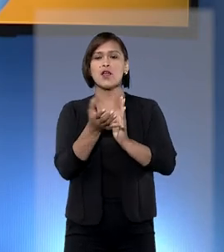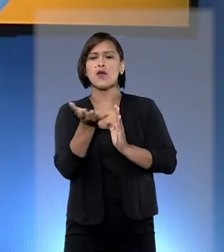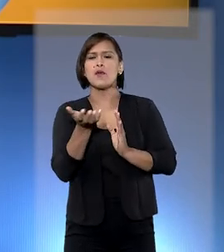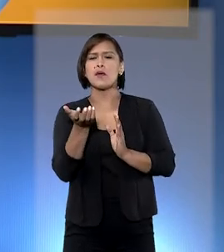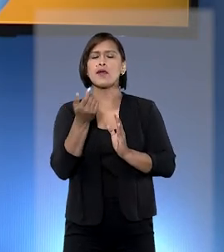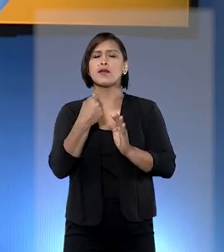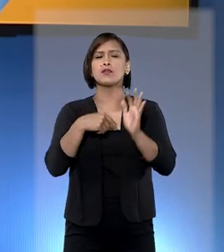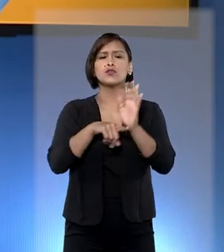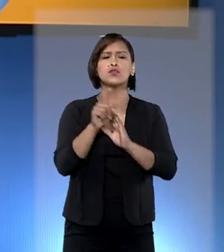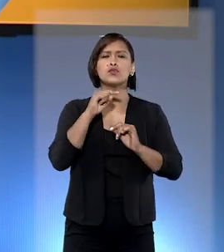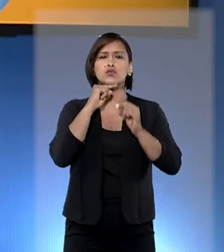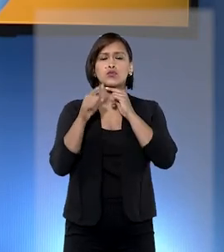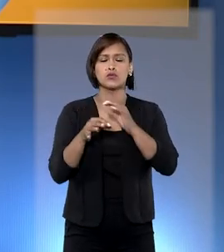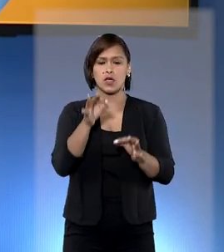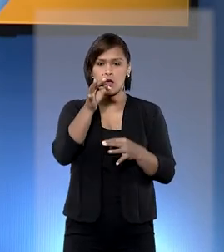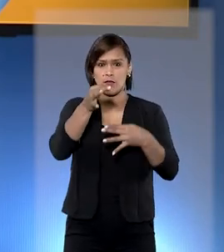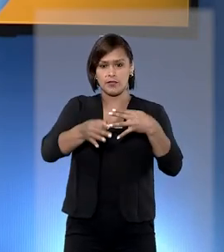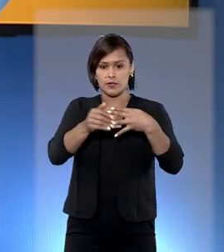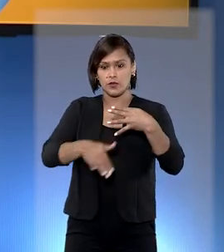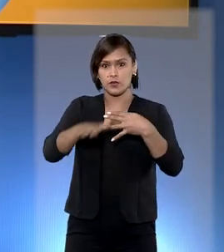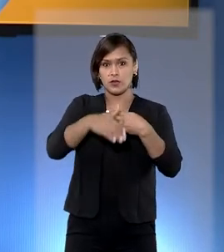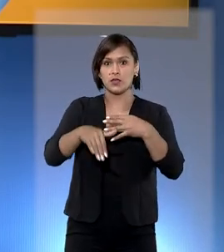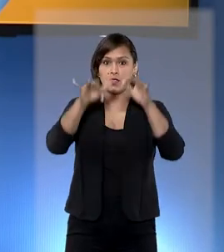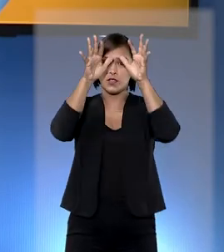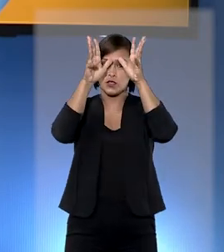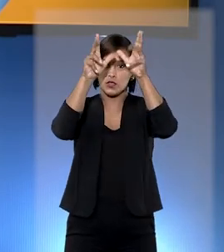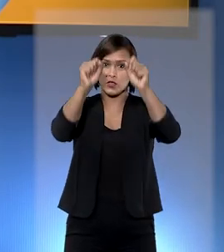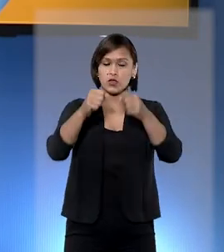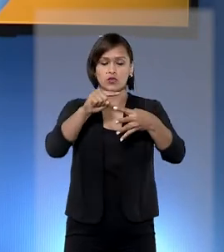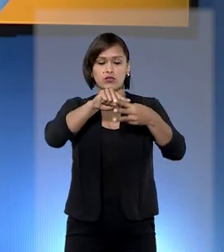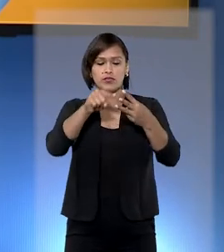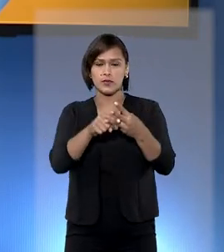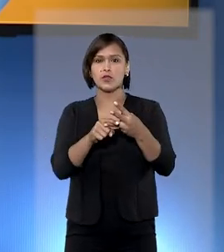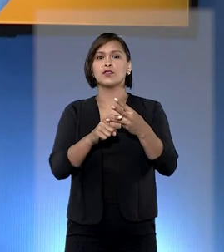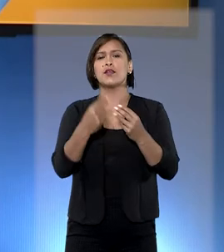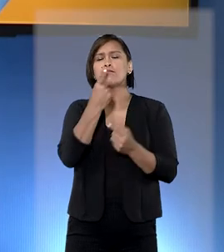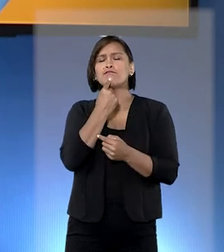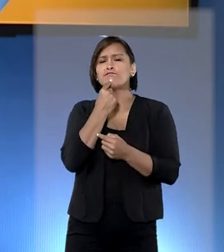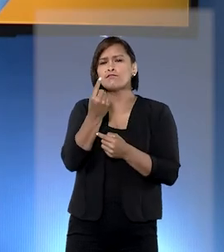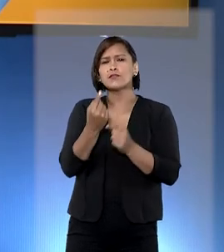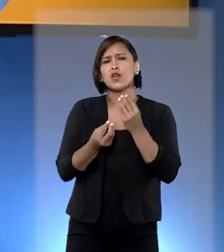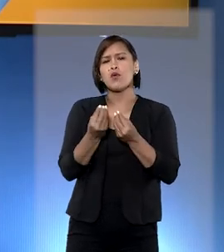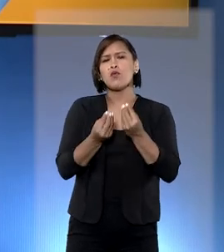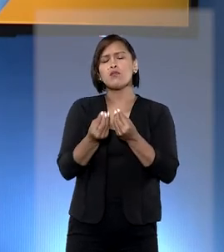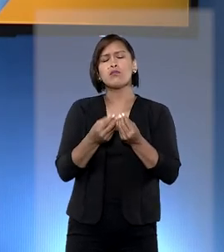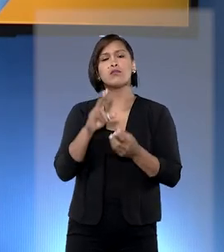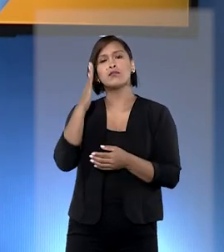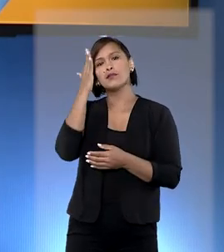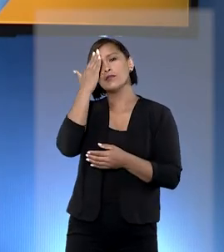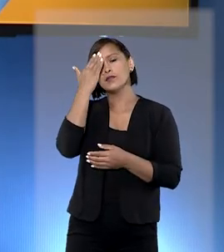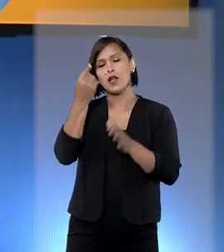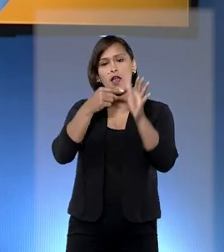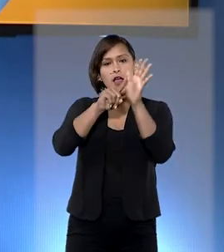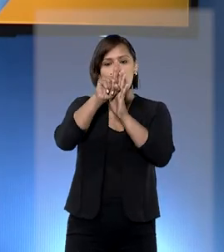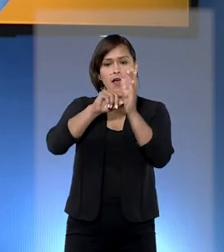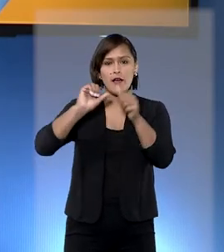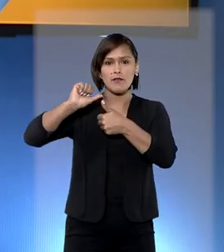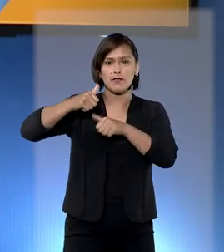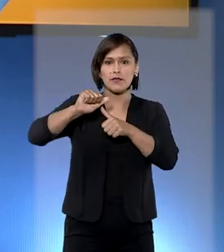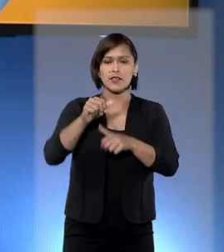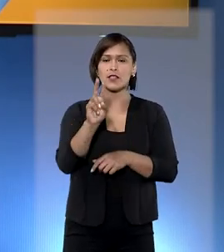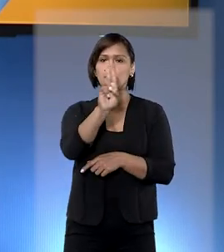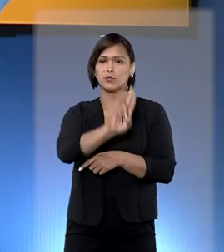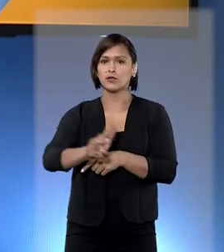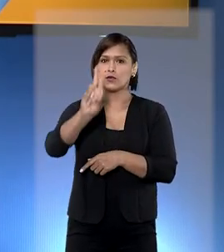sobre as páginas de jurisprudência dos tribunais. A ideia é saber qual é a percepção e avaliação dos